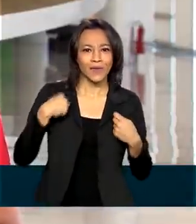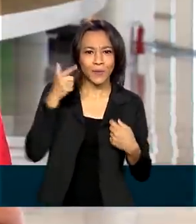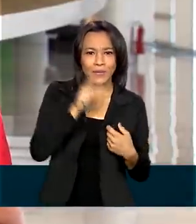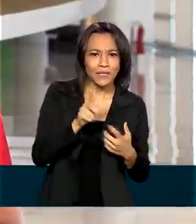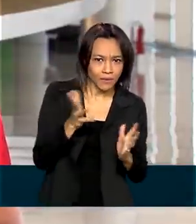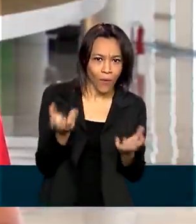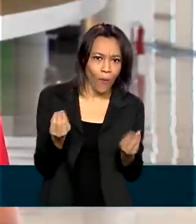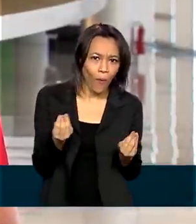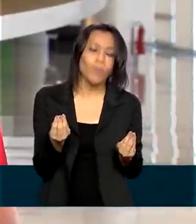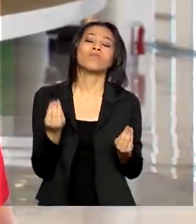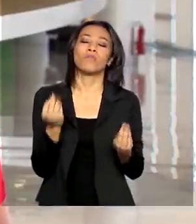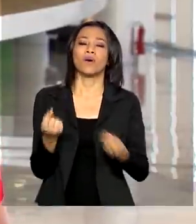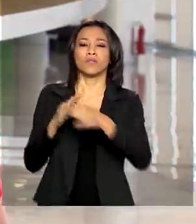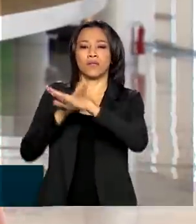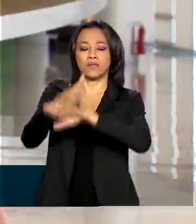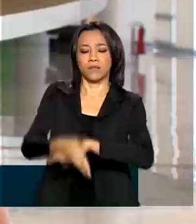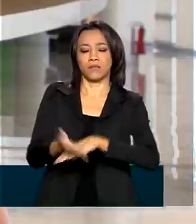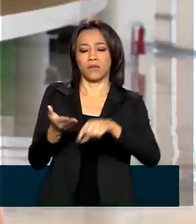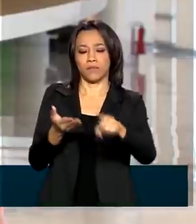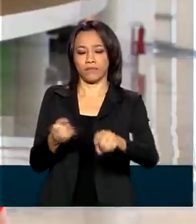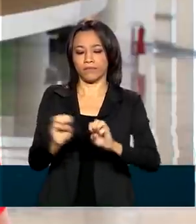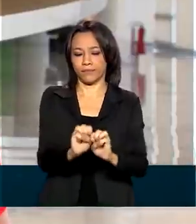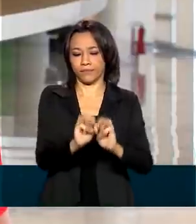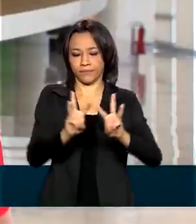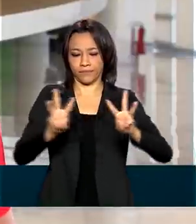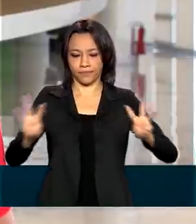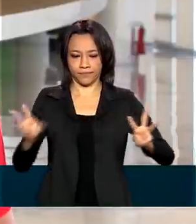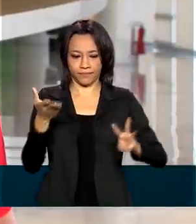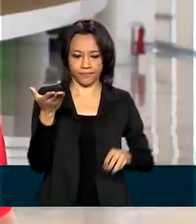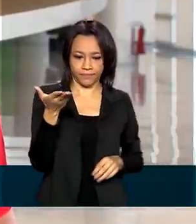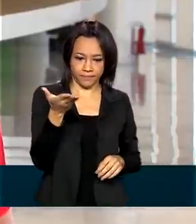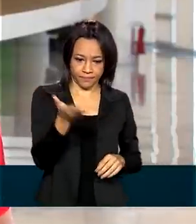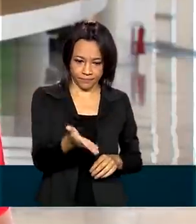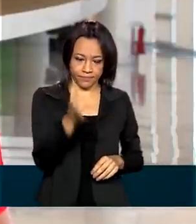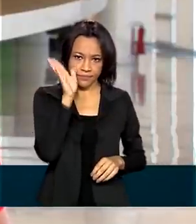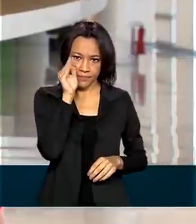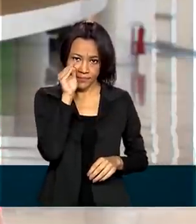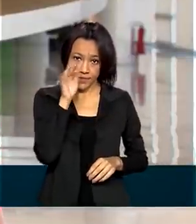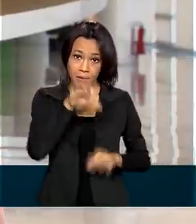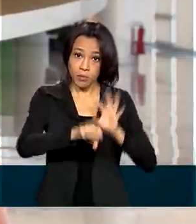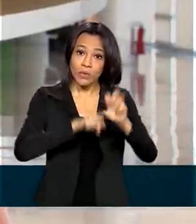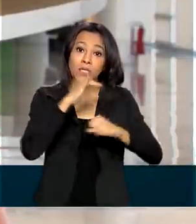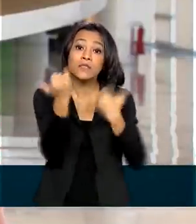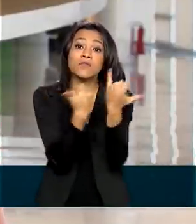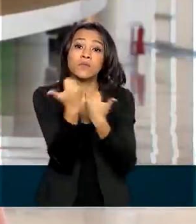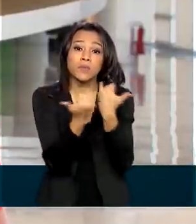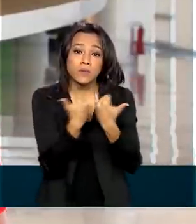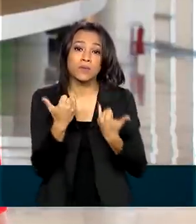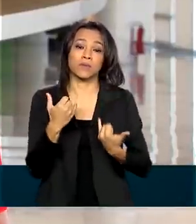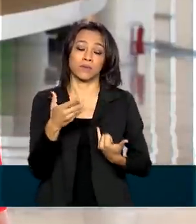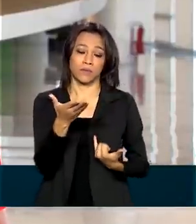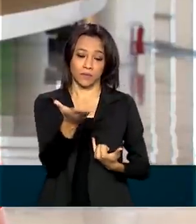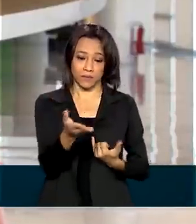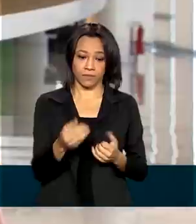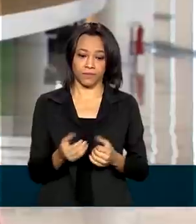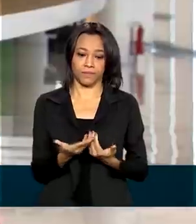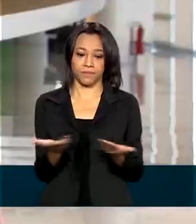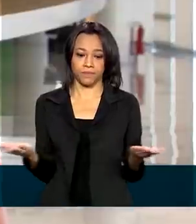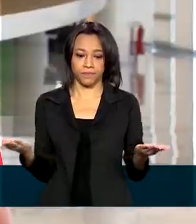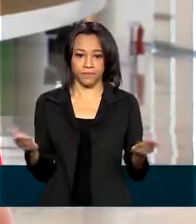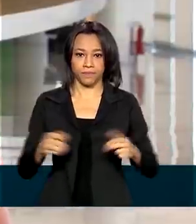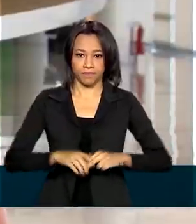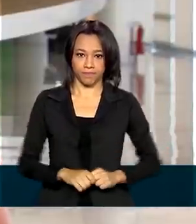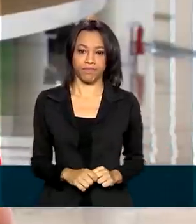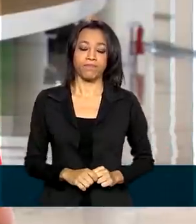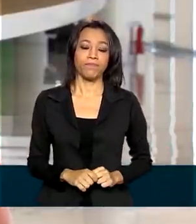pode acessar a página da Receita na internet, www.receita.economia.gov